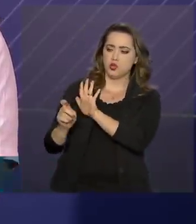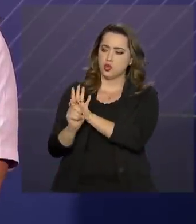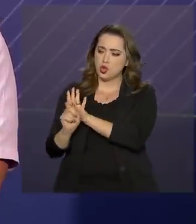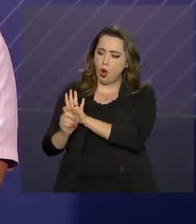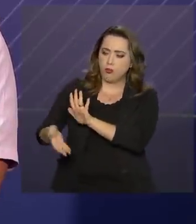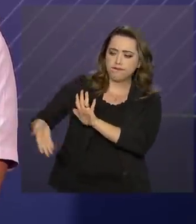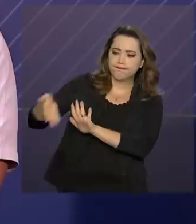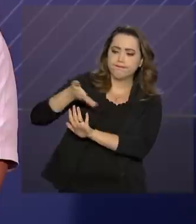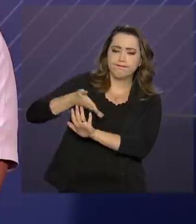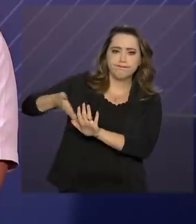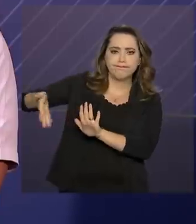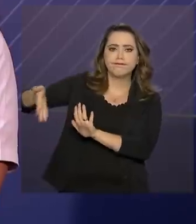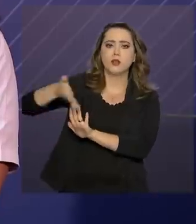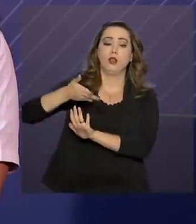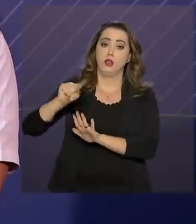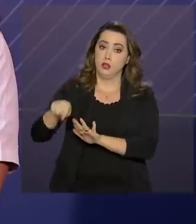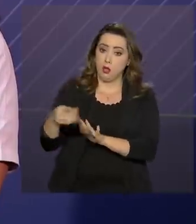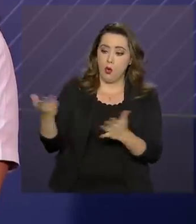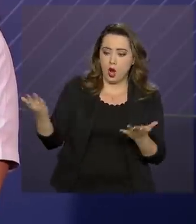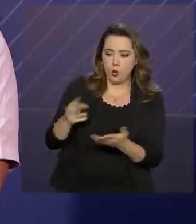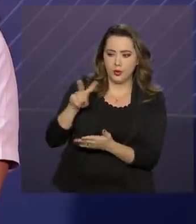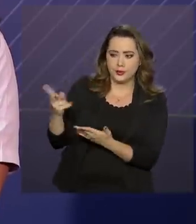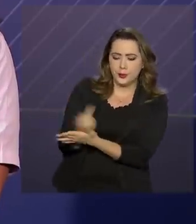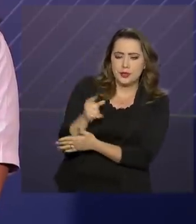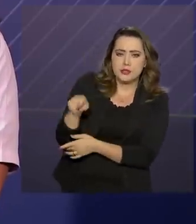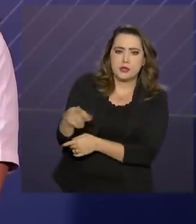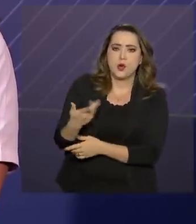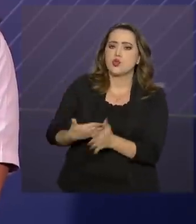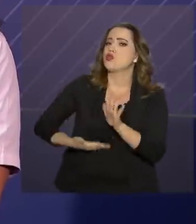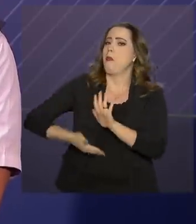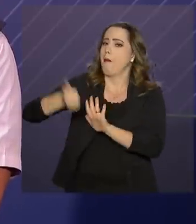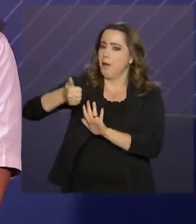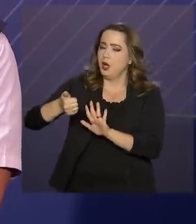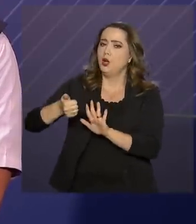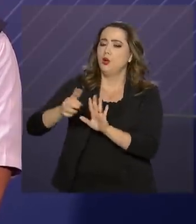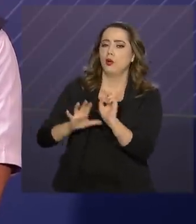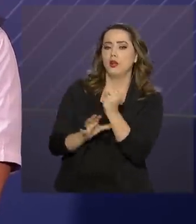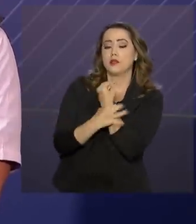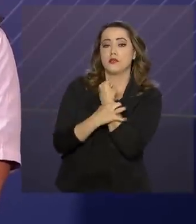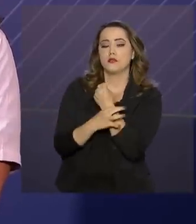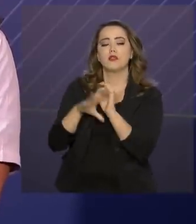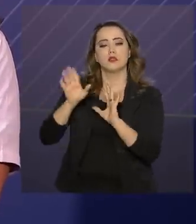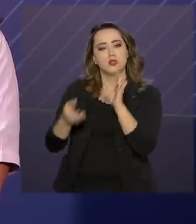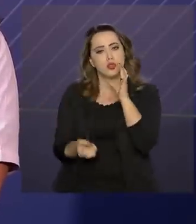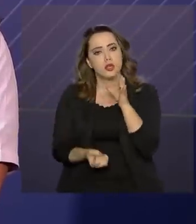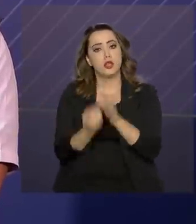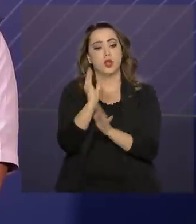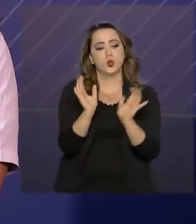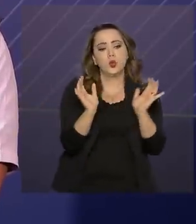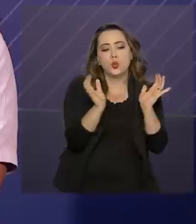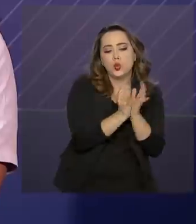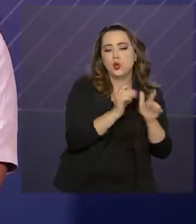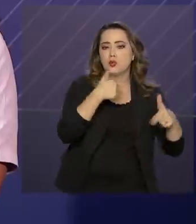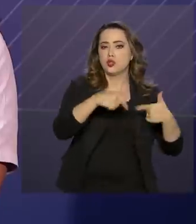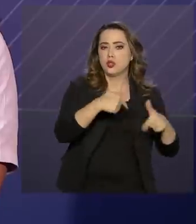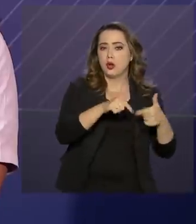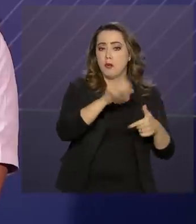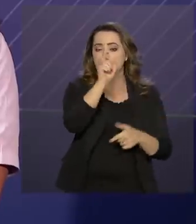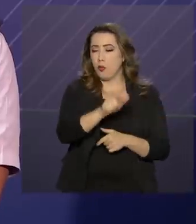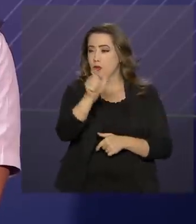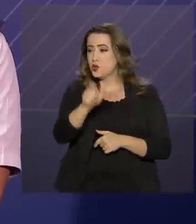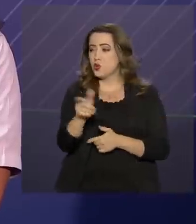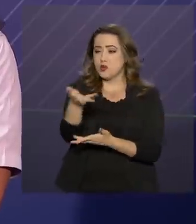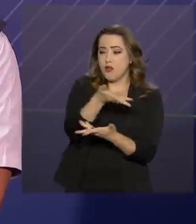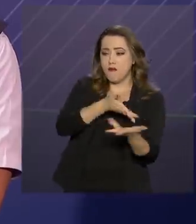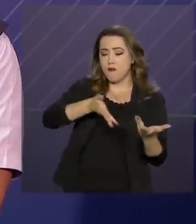ocorrido, essas medidas serão reforçadas. Já foi instituído um grupo de trabalho com técnicos de setores diretamente